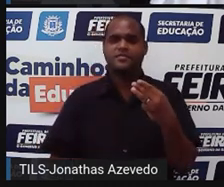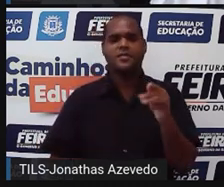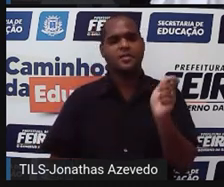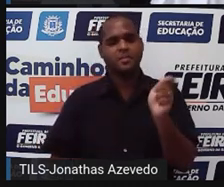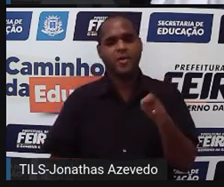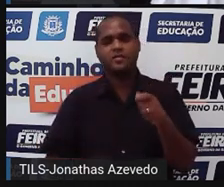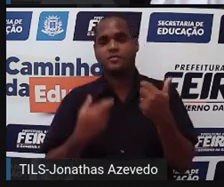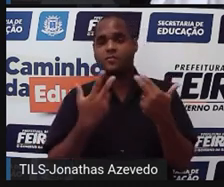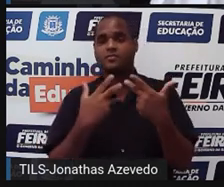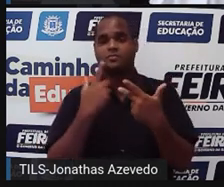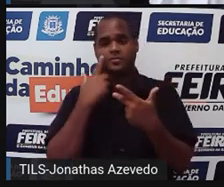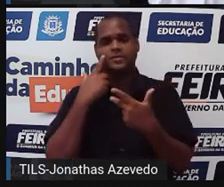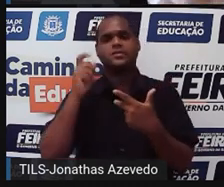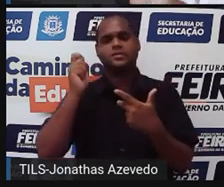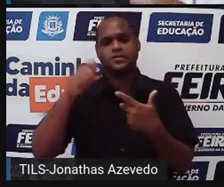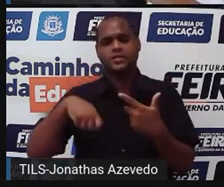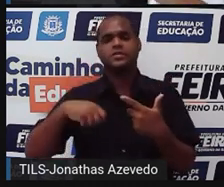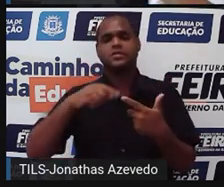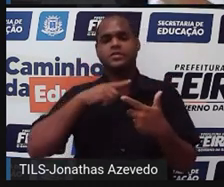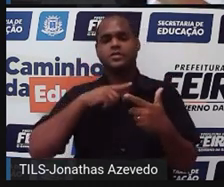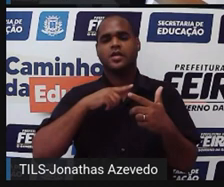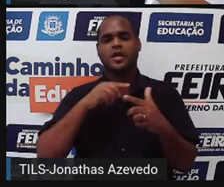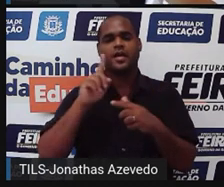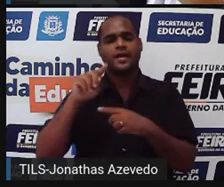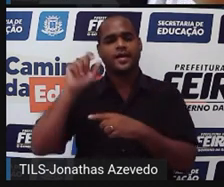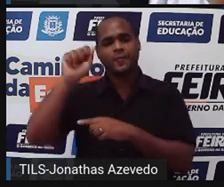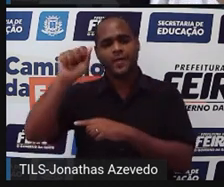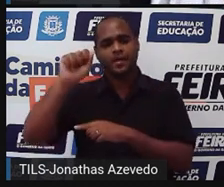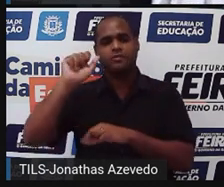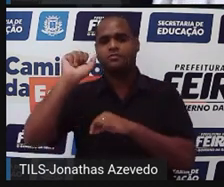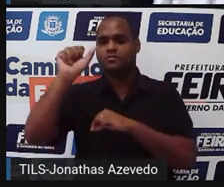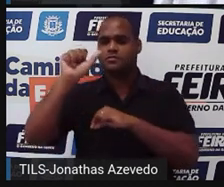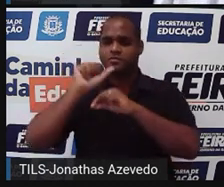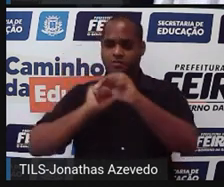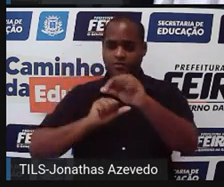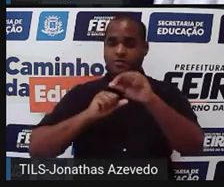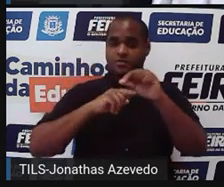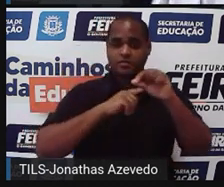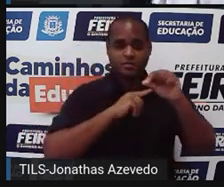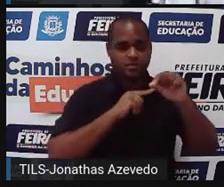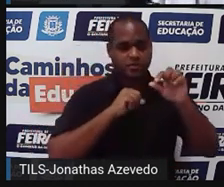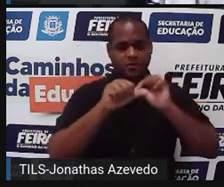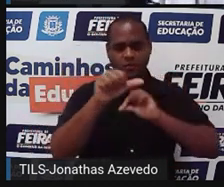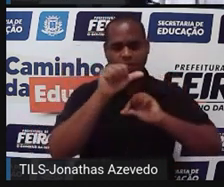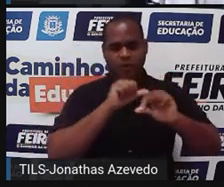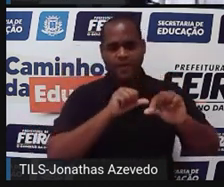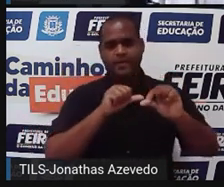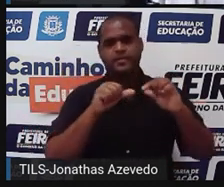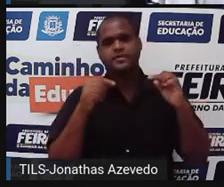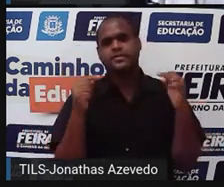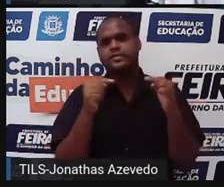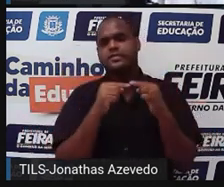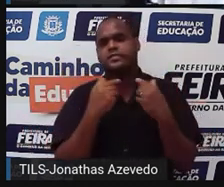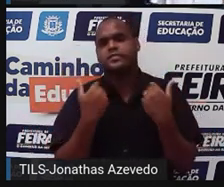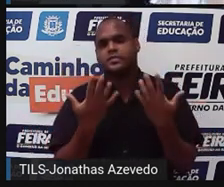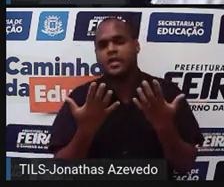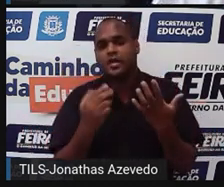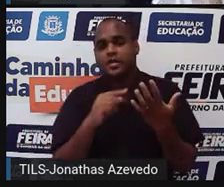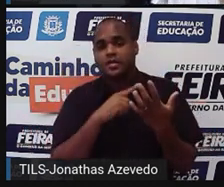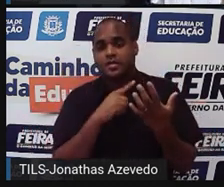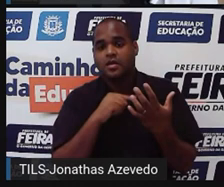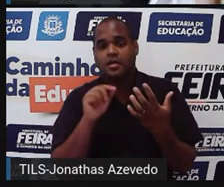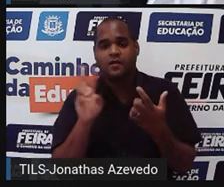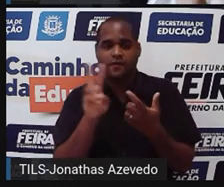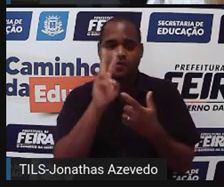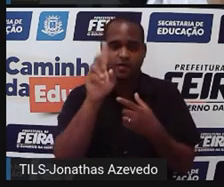mesma forma a gente for levar aquele ponto A ali, puxando ele para o eixo que tem os